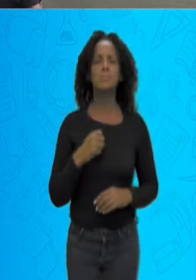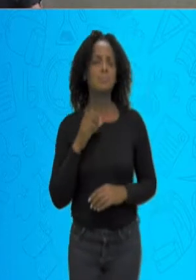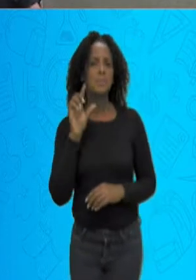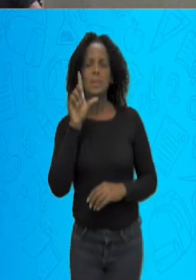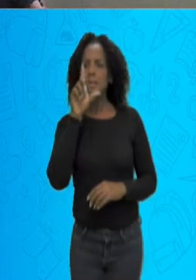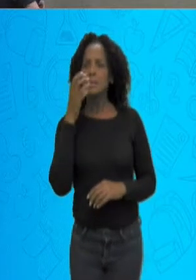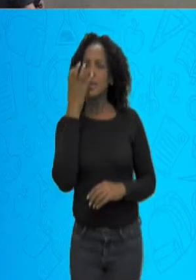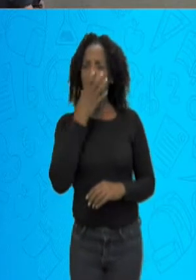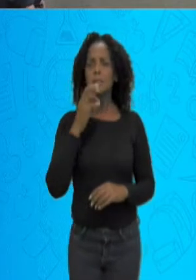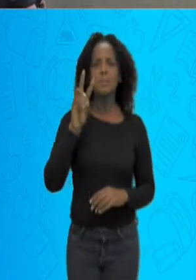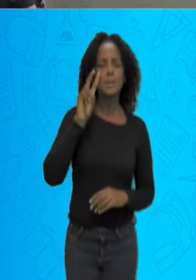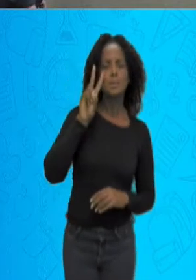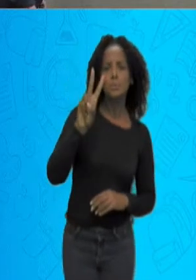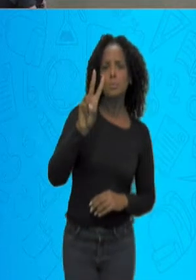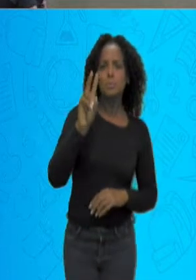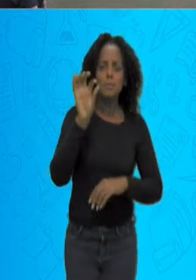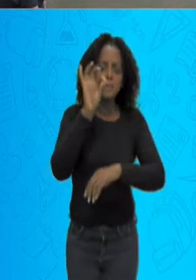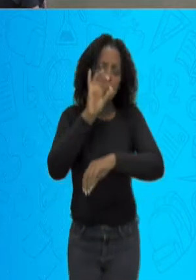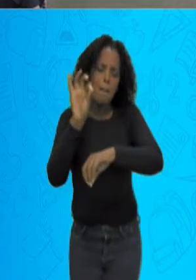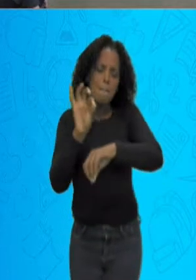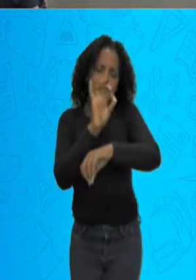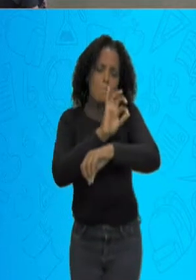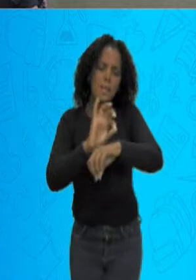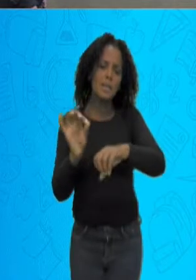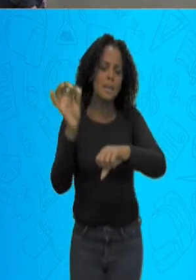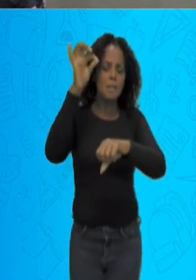abelhas pousadas no girassol.